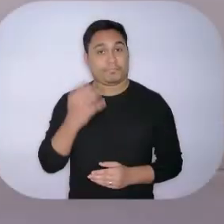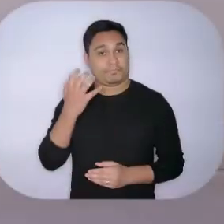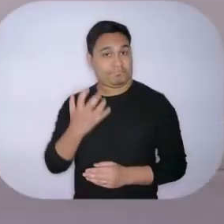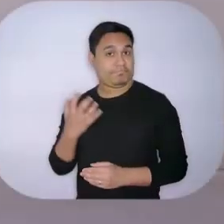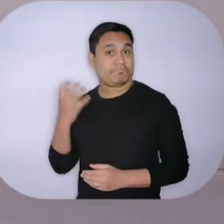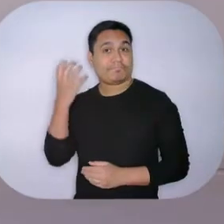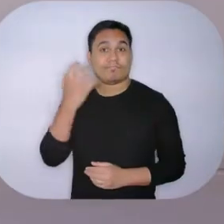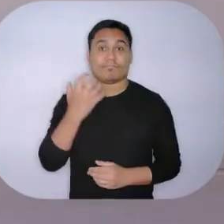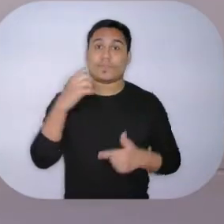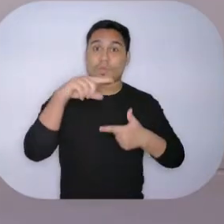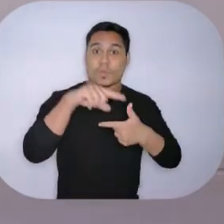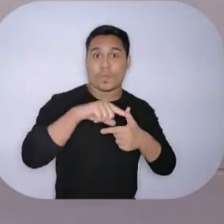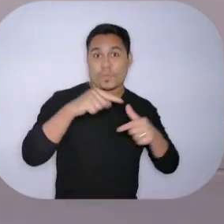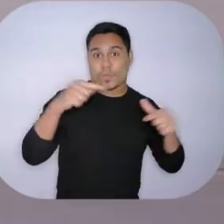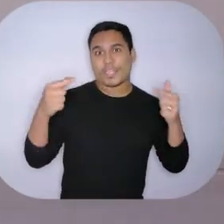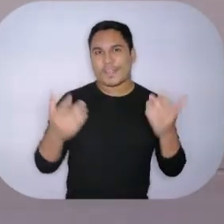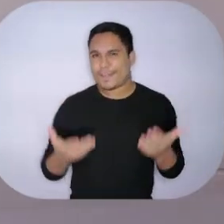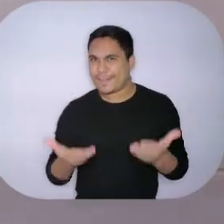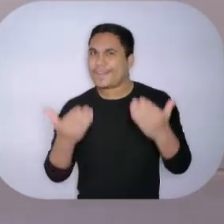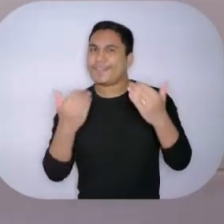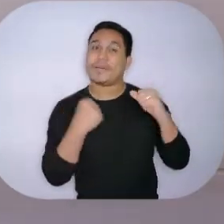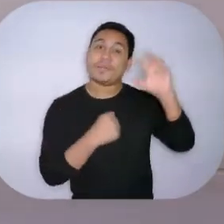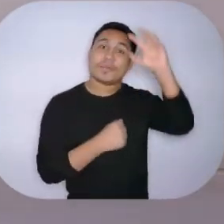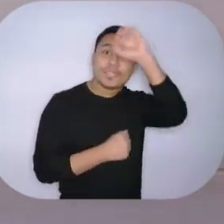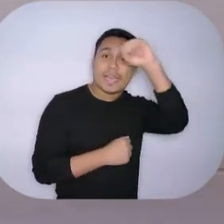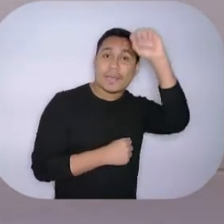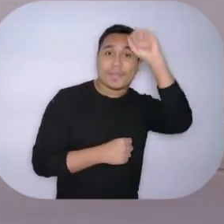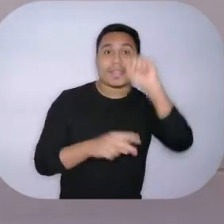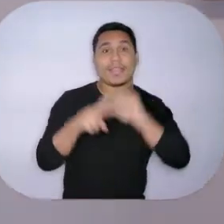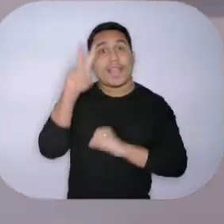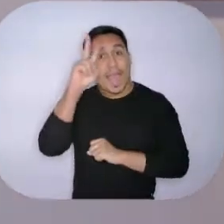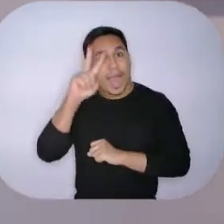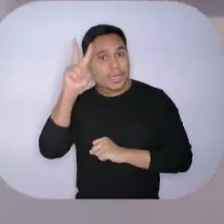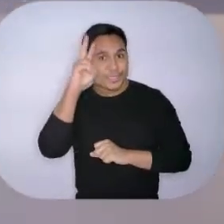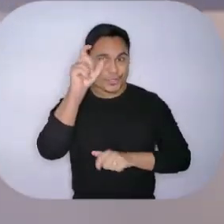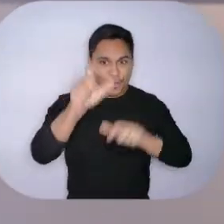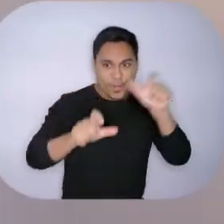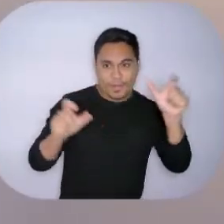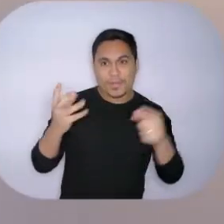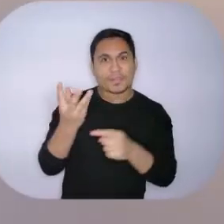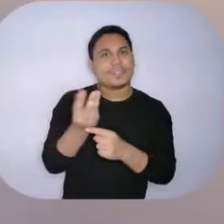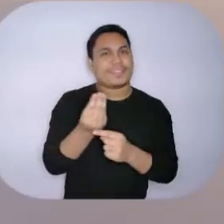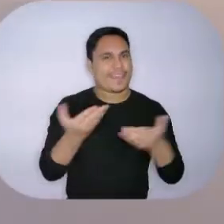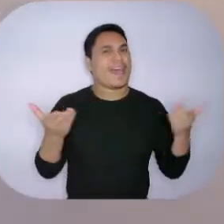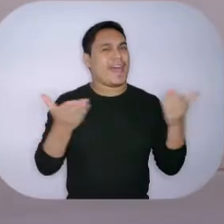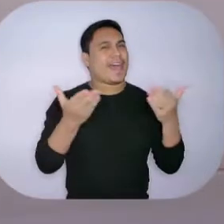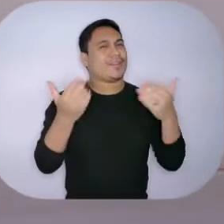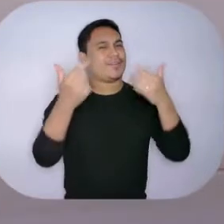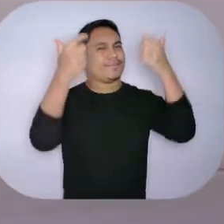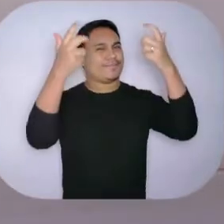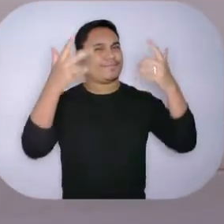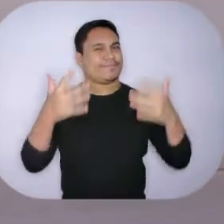Modernismo, vamos juntos aprender A história de artistas, vou contá-la pra você